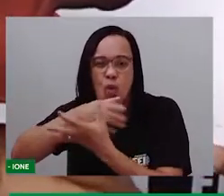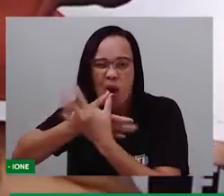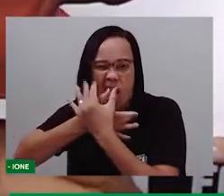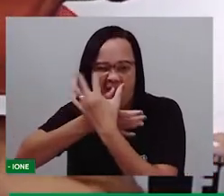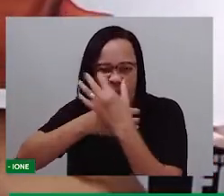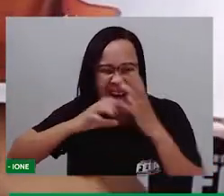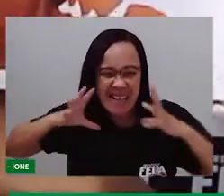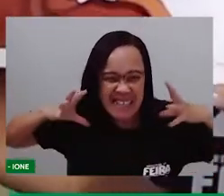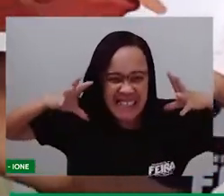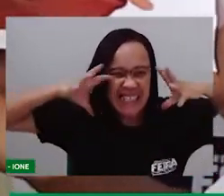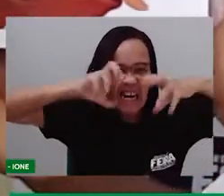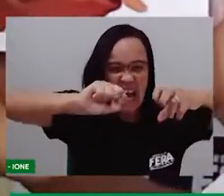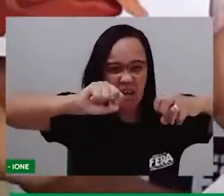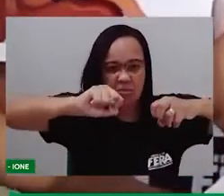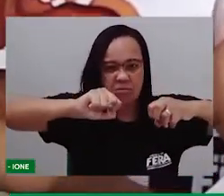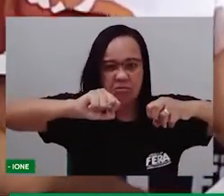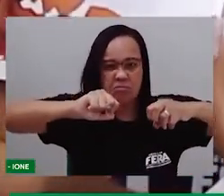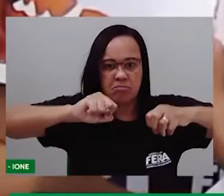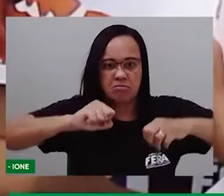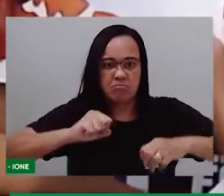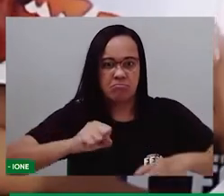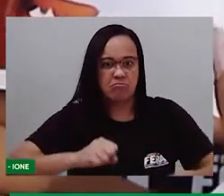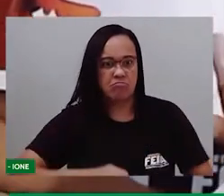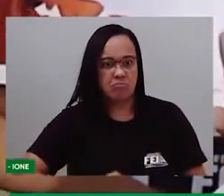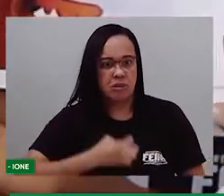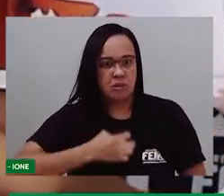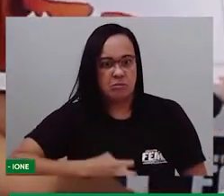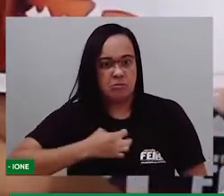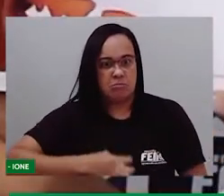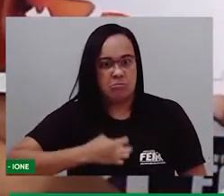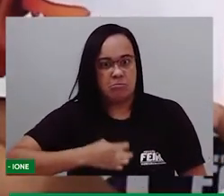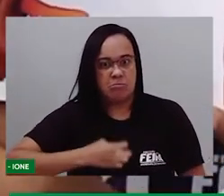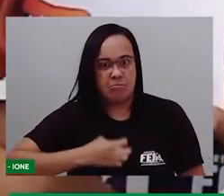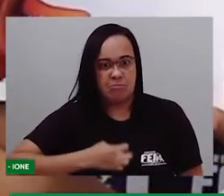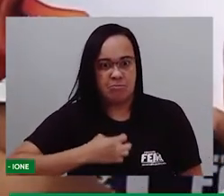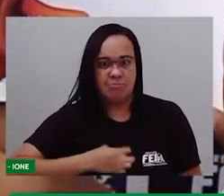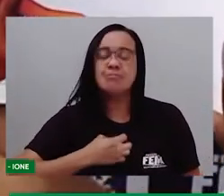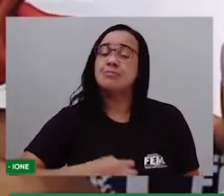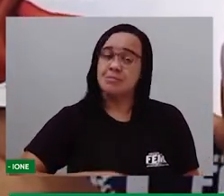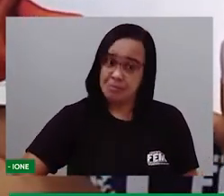estava... Ele parecia bravo, né?